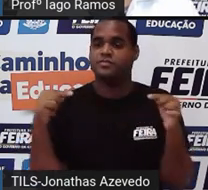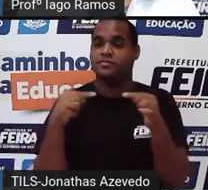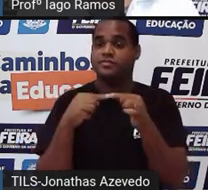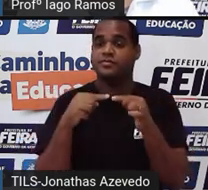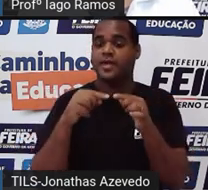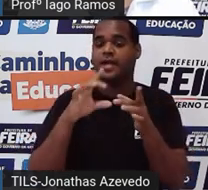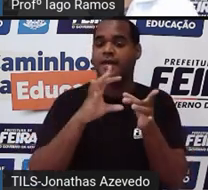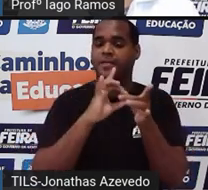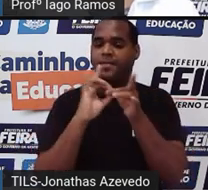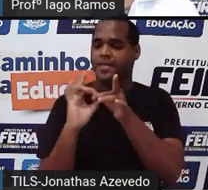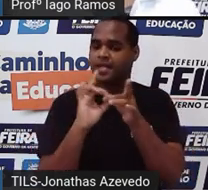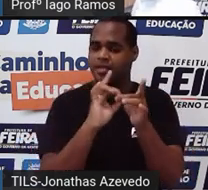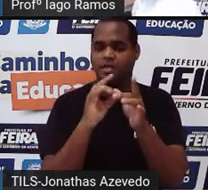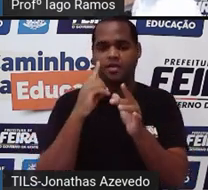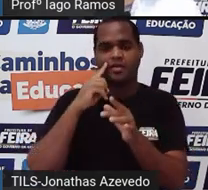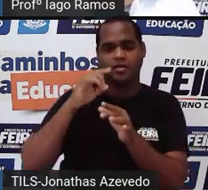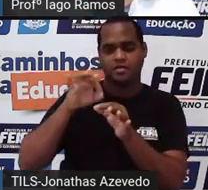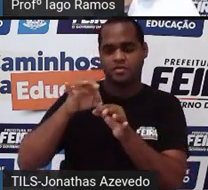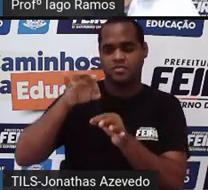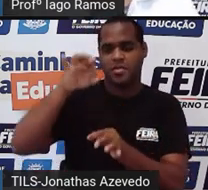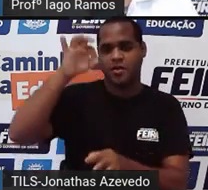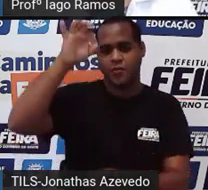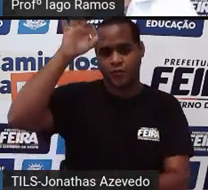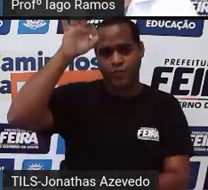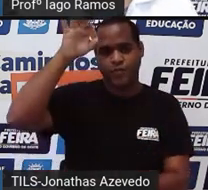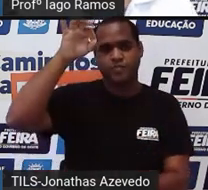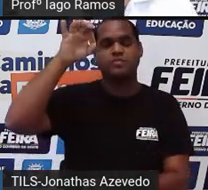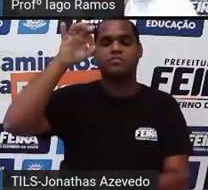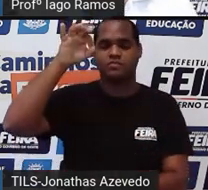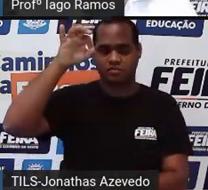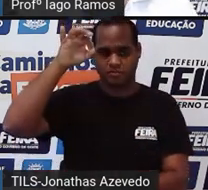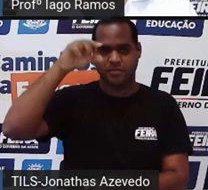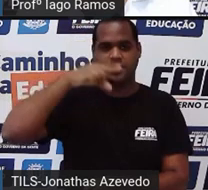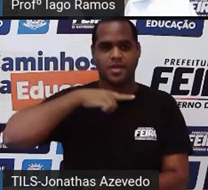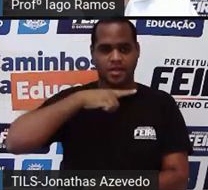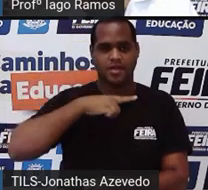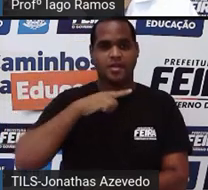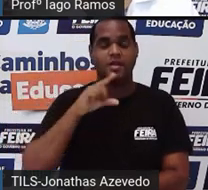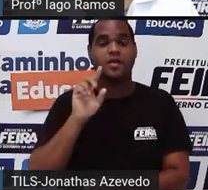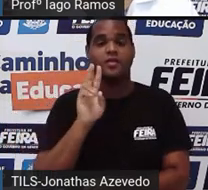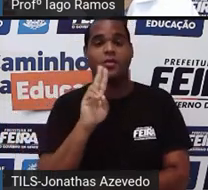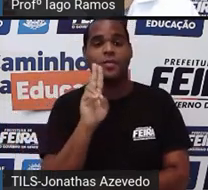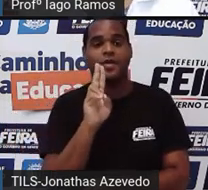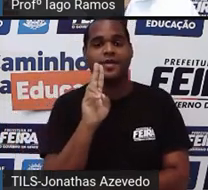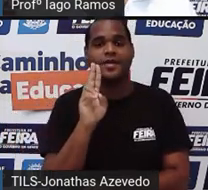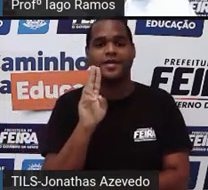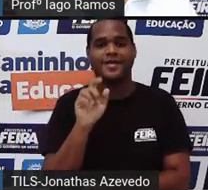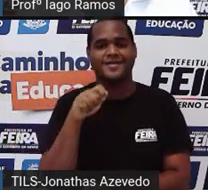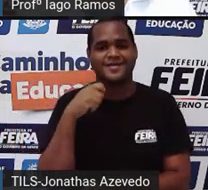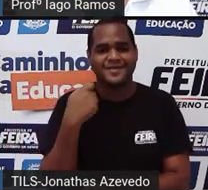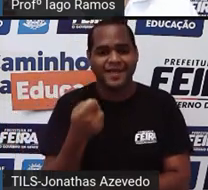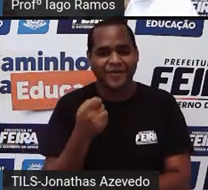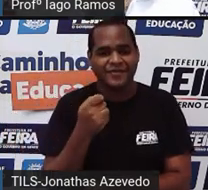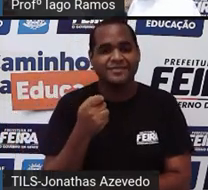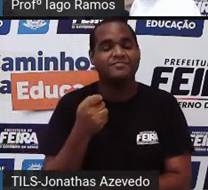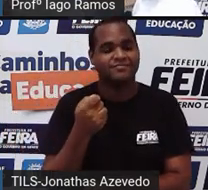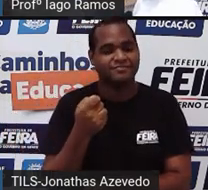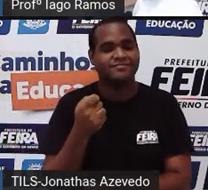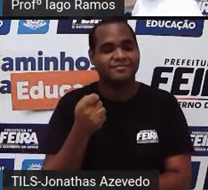é em relação a uma reta. Veja que tem uma reta vertical ali, chamada de Q. Tem um Qzinho ali, tá?